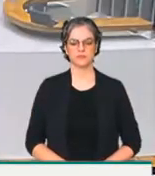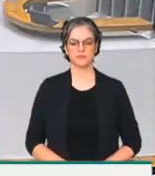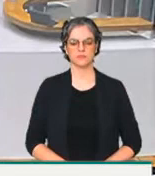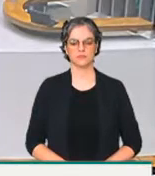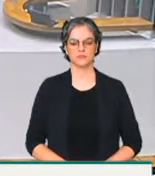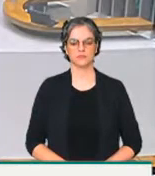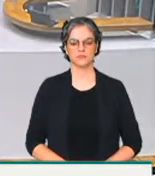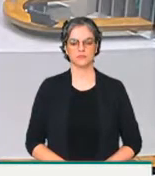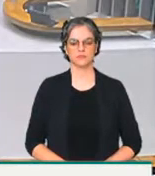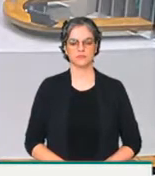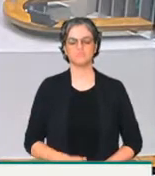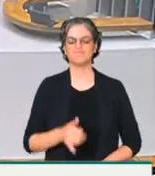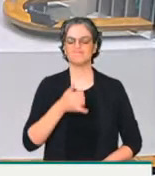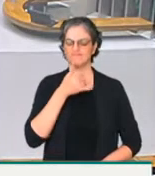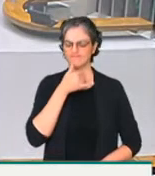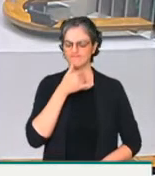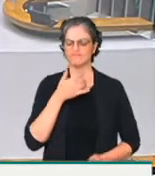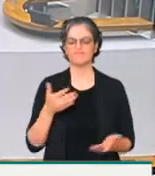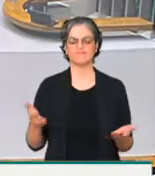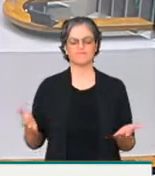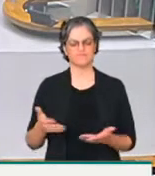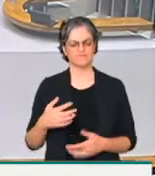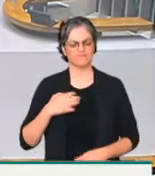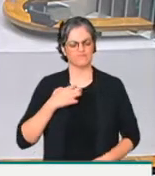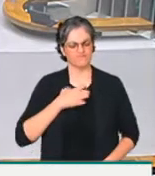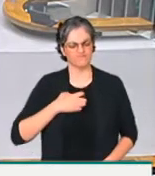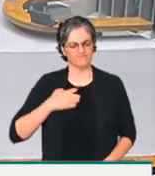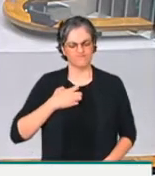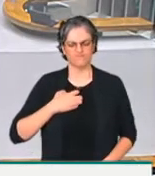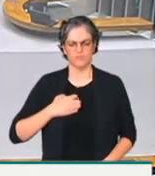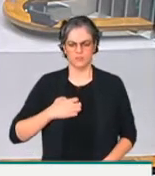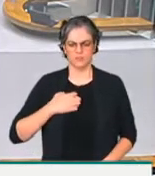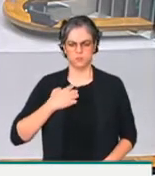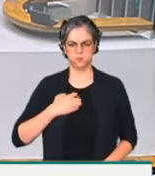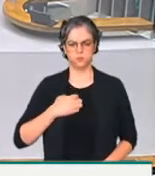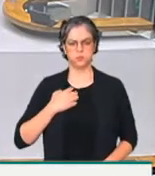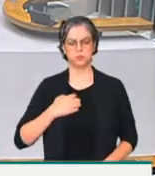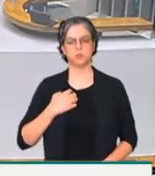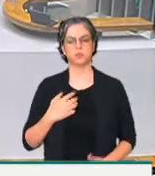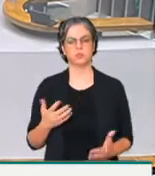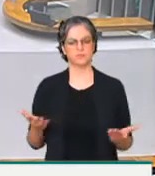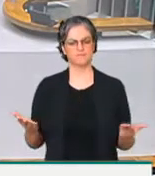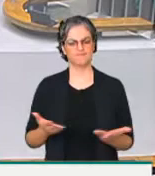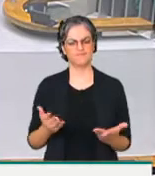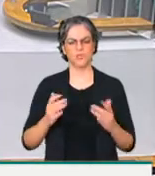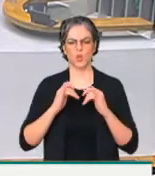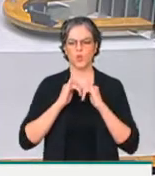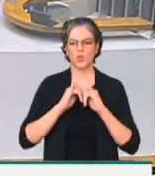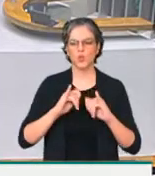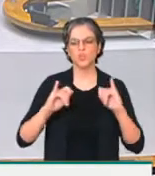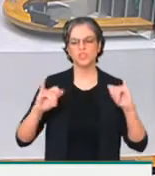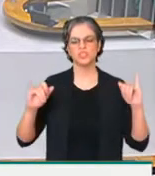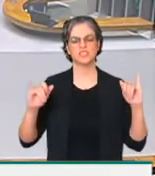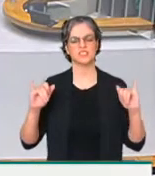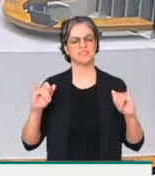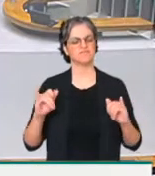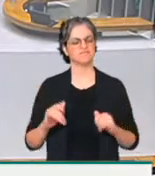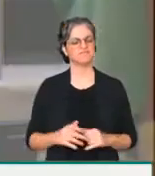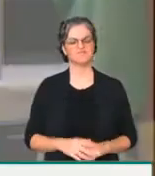É com muita tristeza e indignação que eu trago aqui notícias que dificilmente